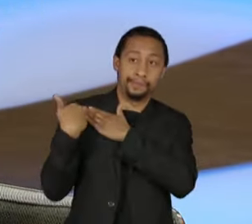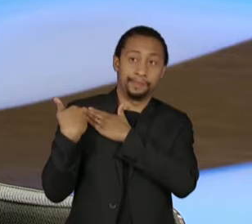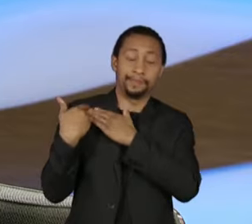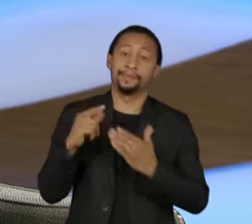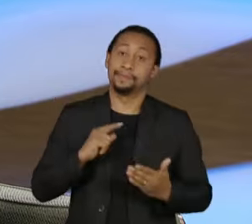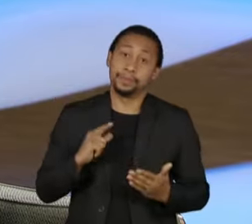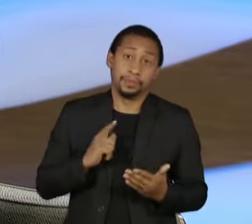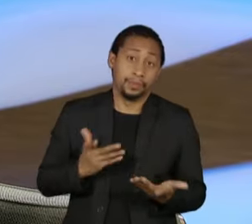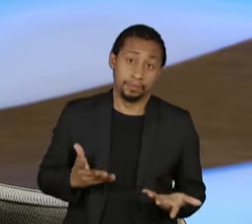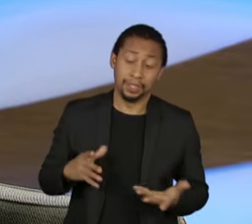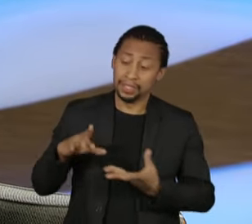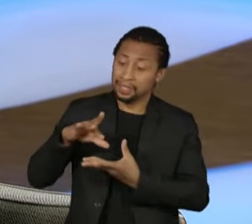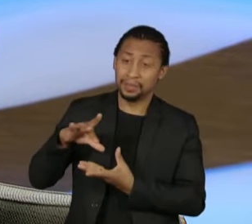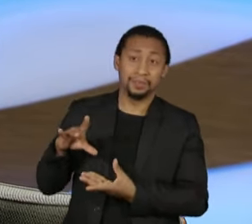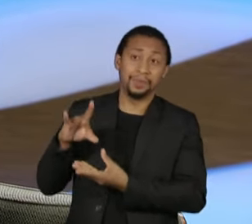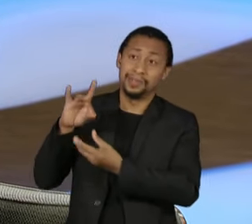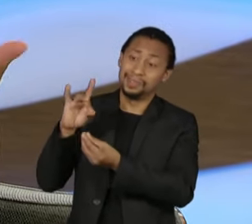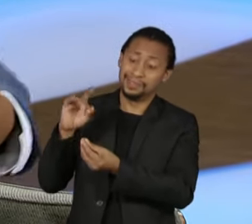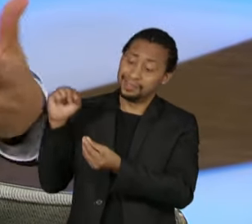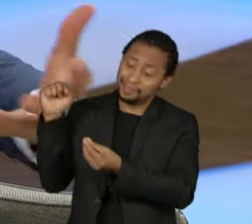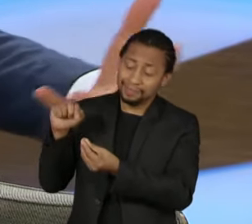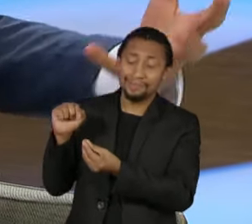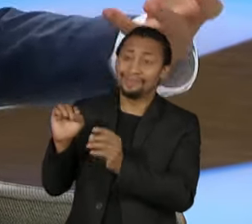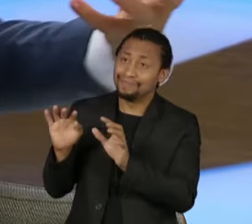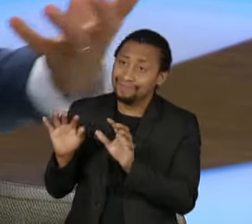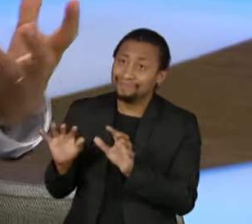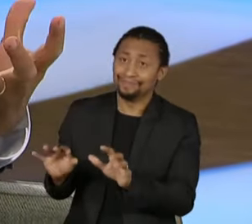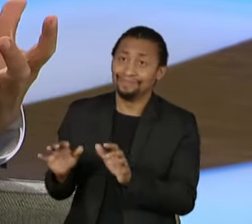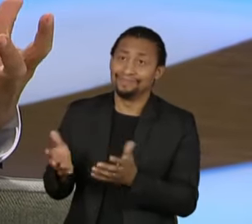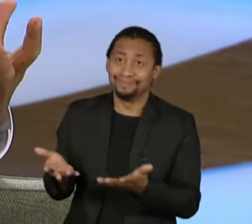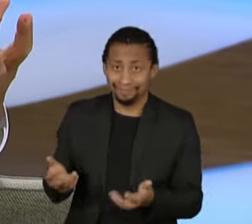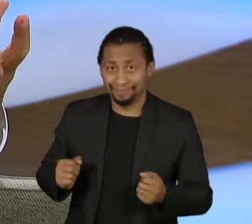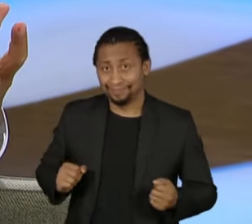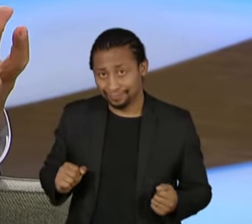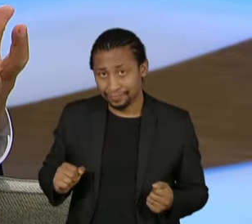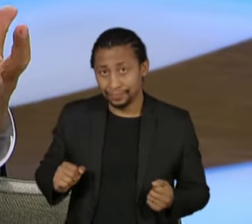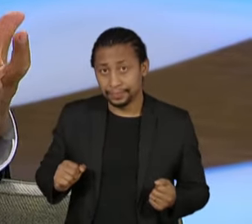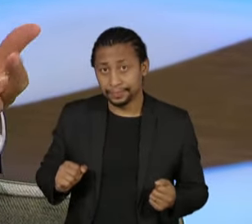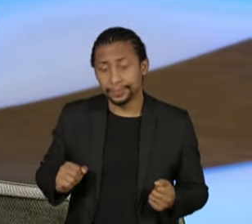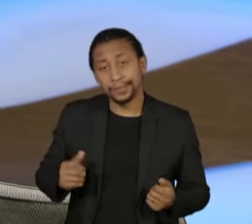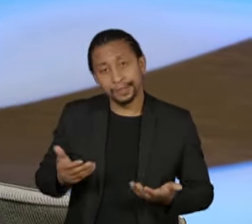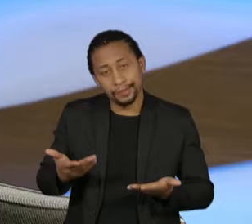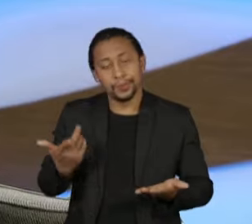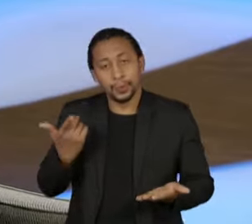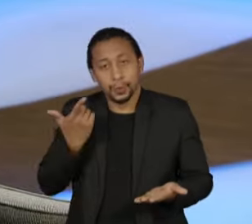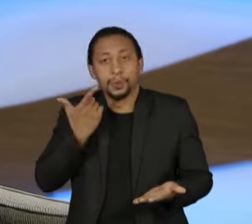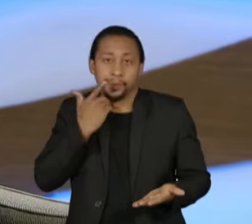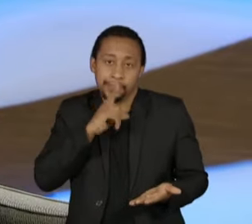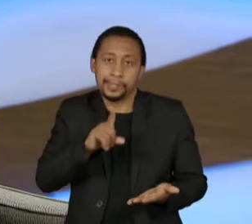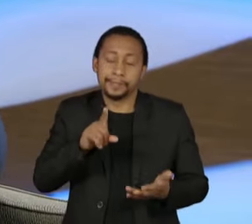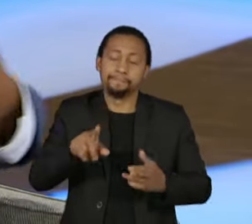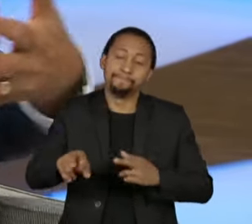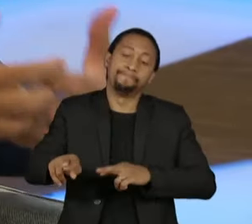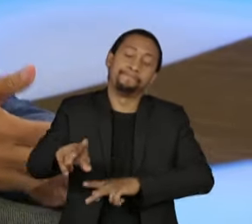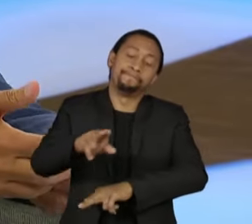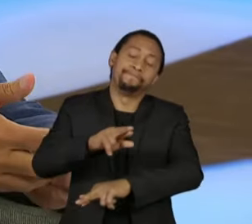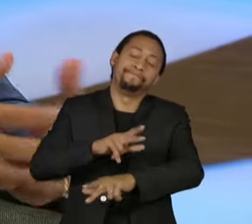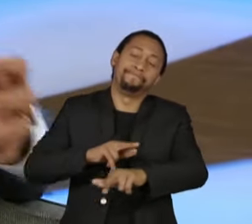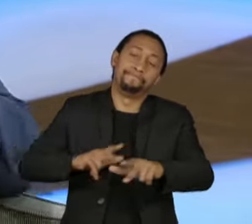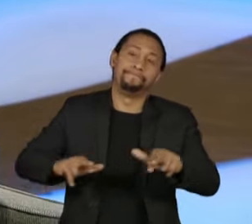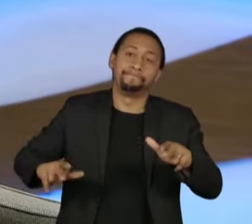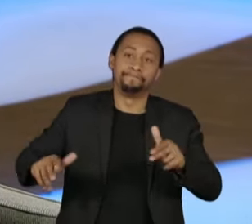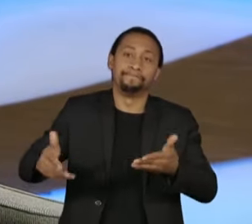A democracia é isso, é você ter uma partilha, não só